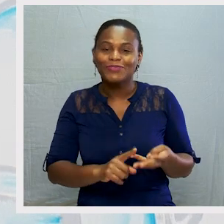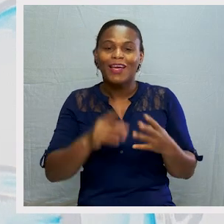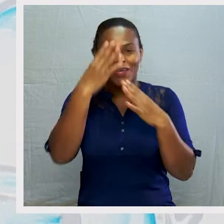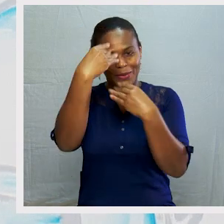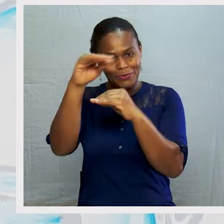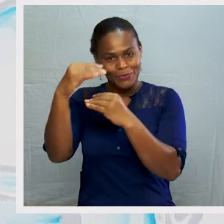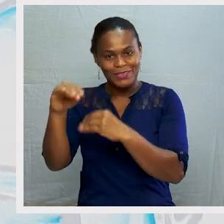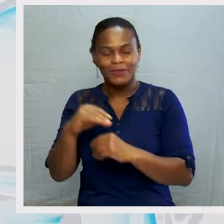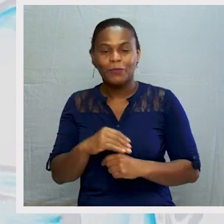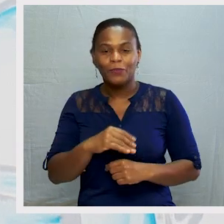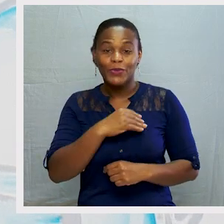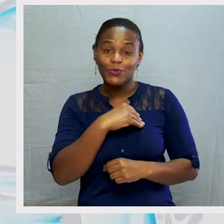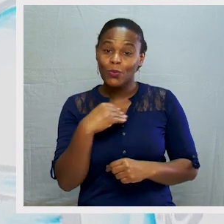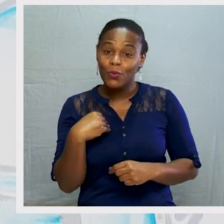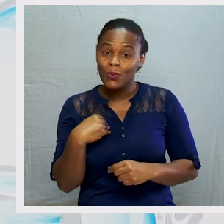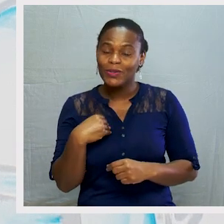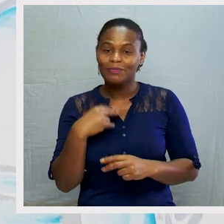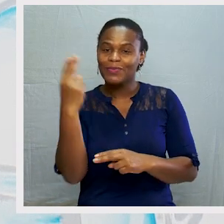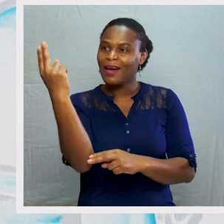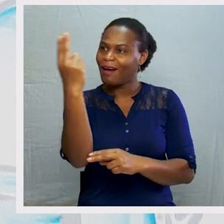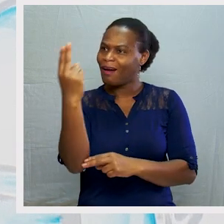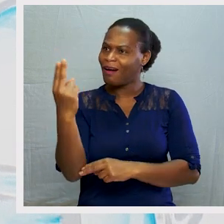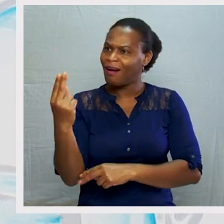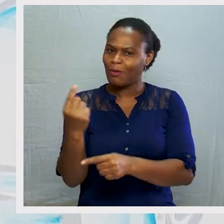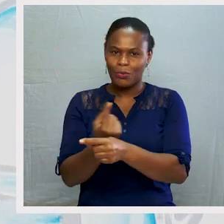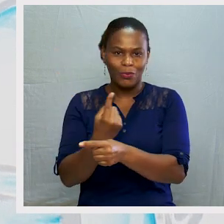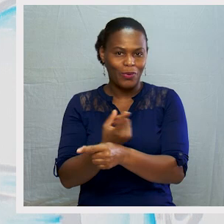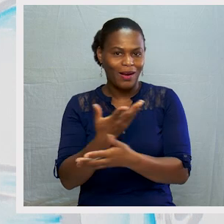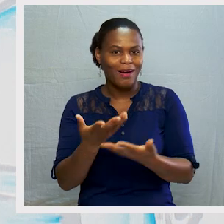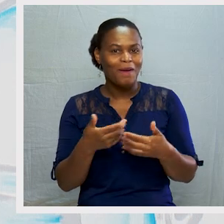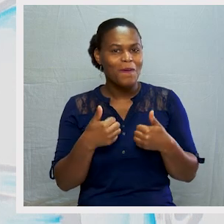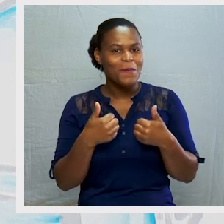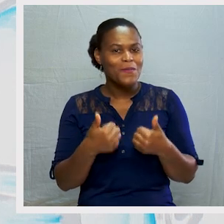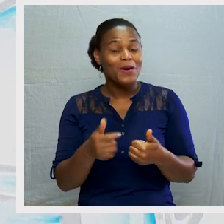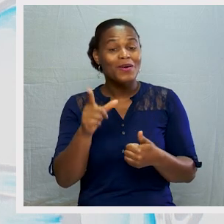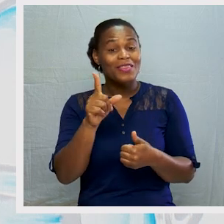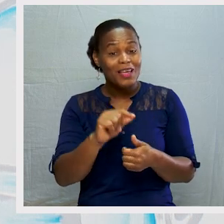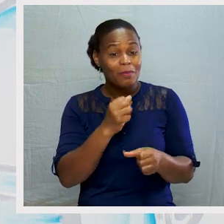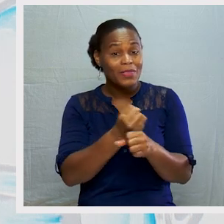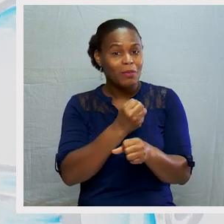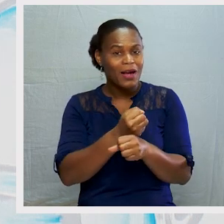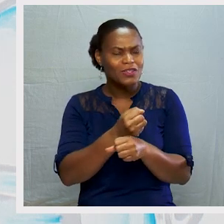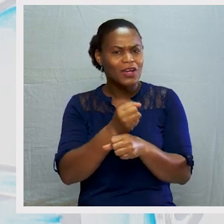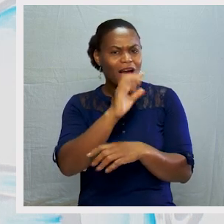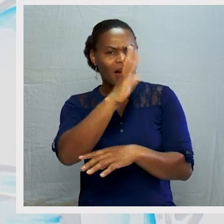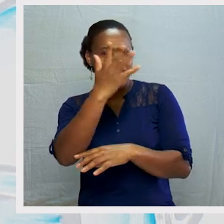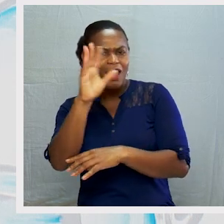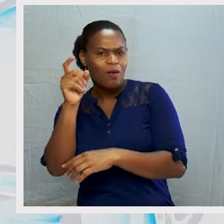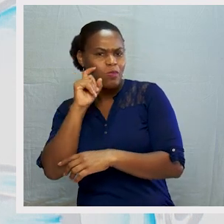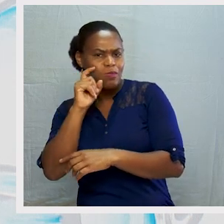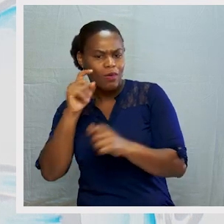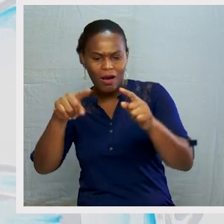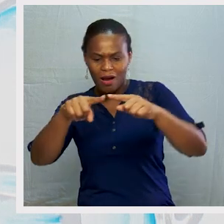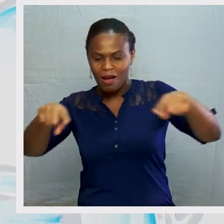A educação, a saúde, o artesanato. Muito bem! E a silvicultura? Sabem